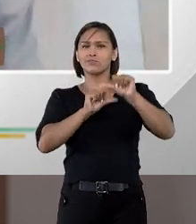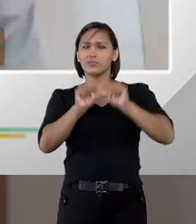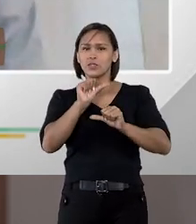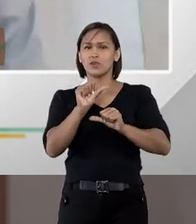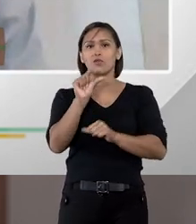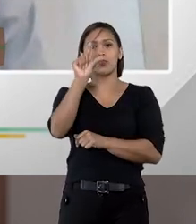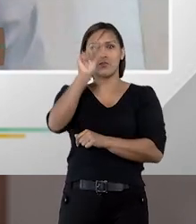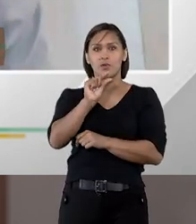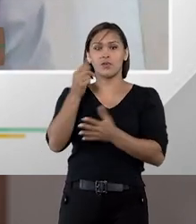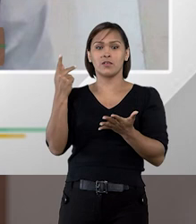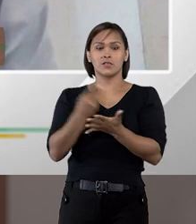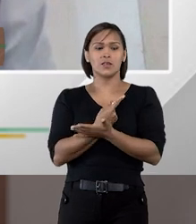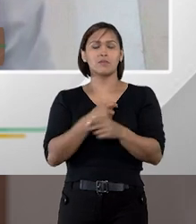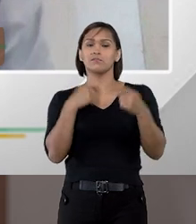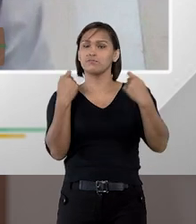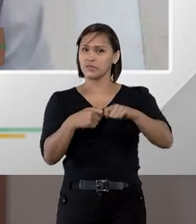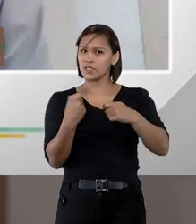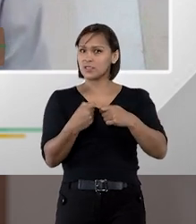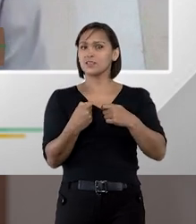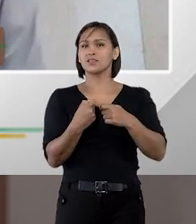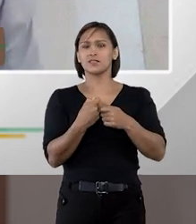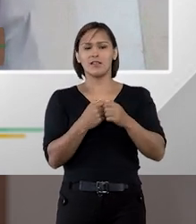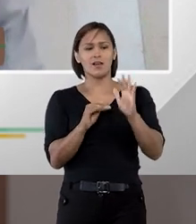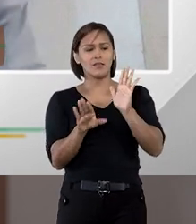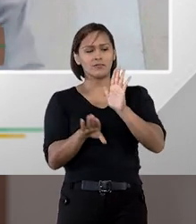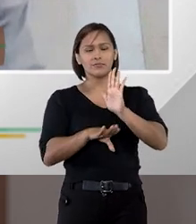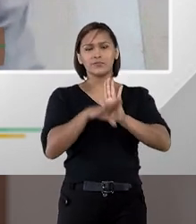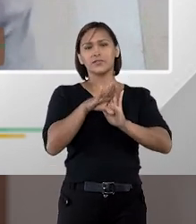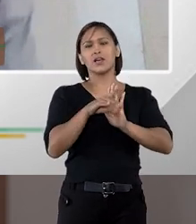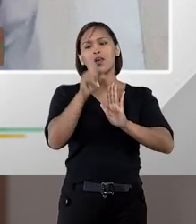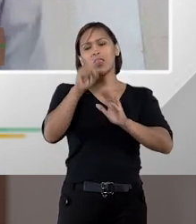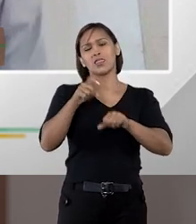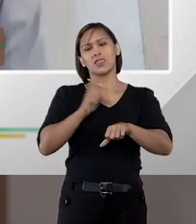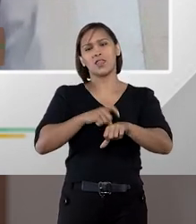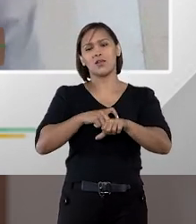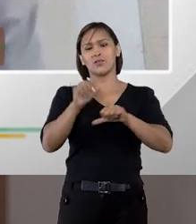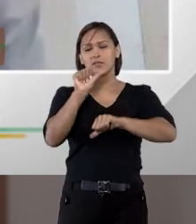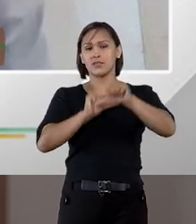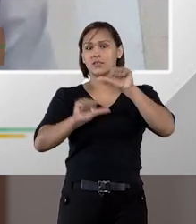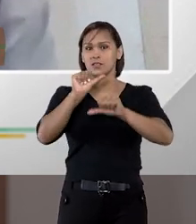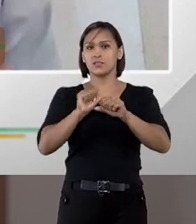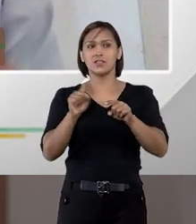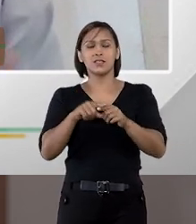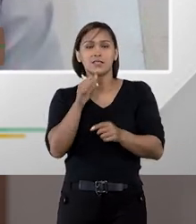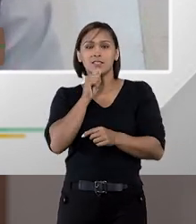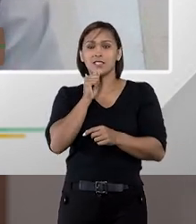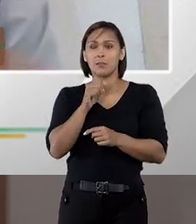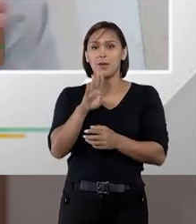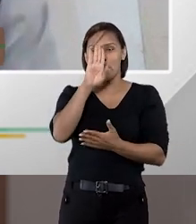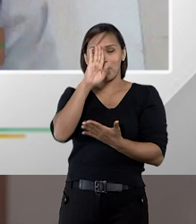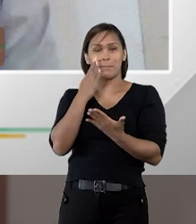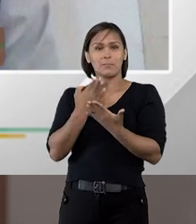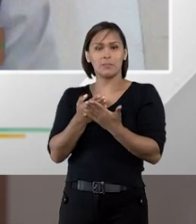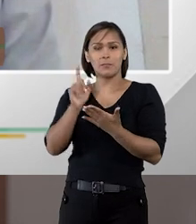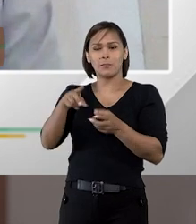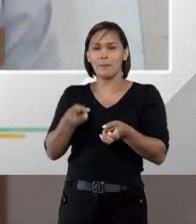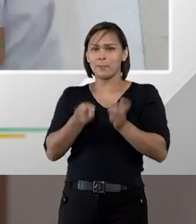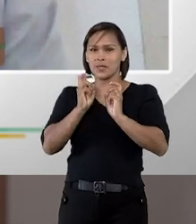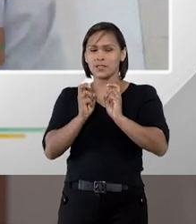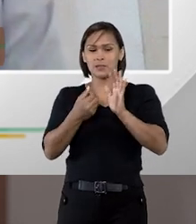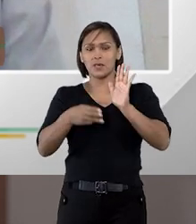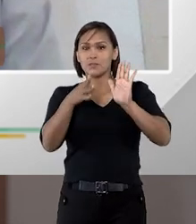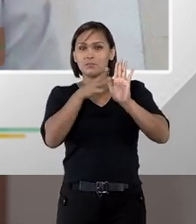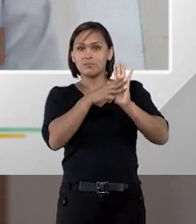alterações substanciais, estava realmente já passando da hora dessa alteração, ainda mais se nós considerarmos que essa lei,